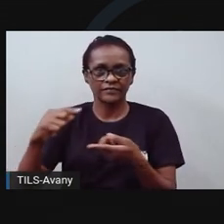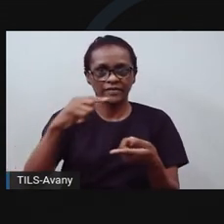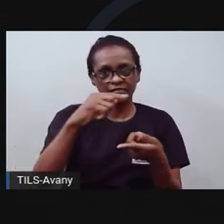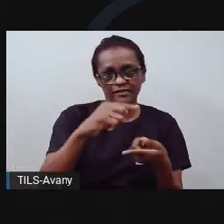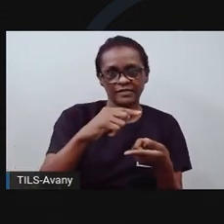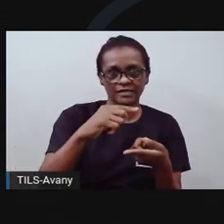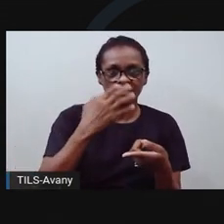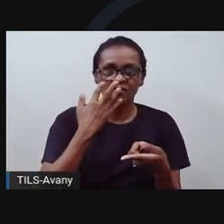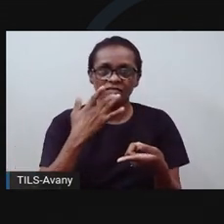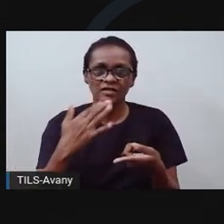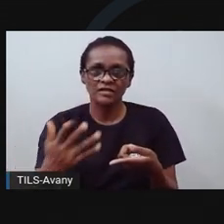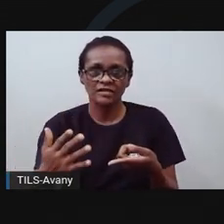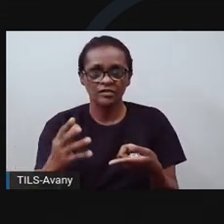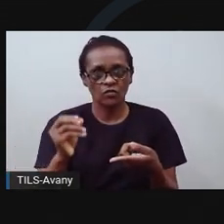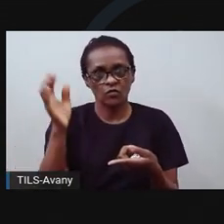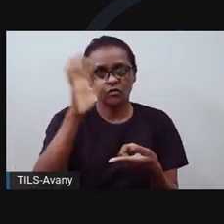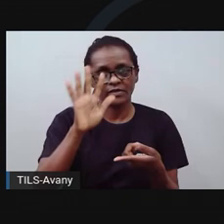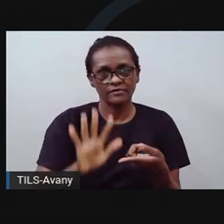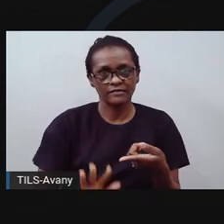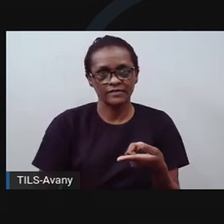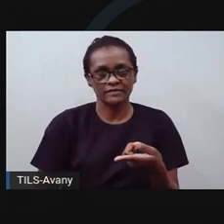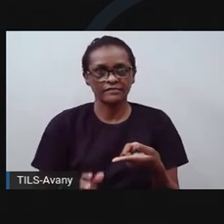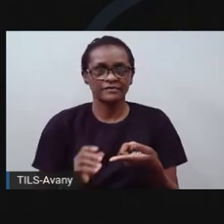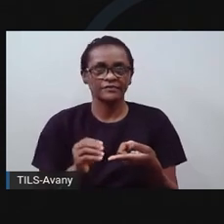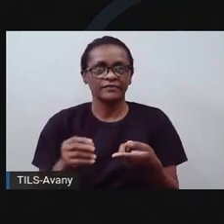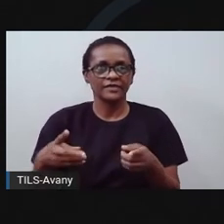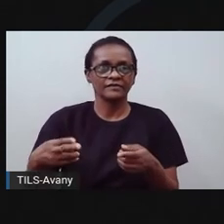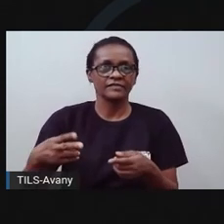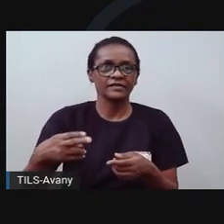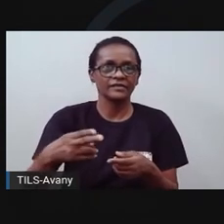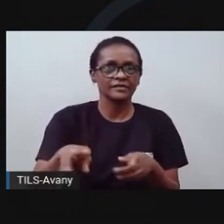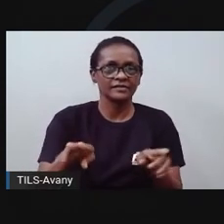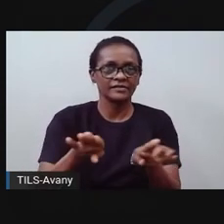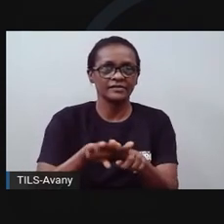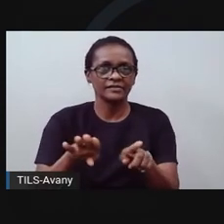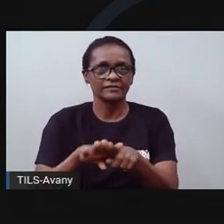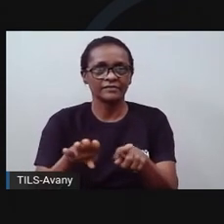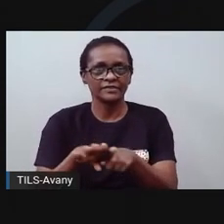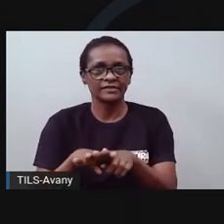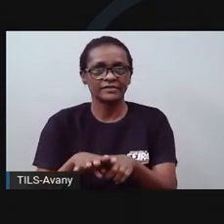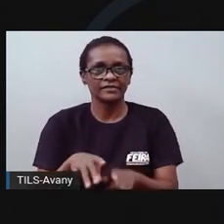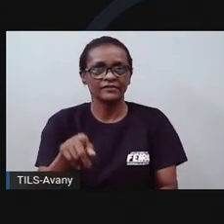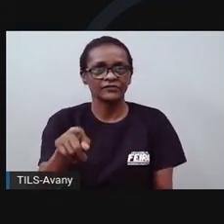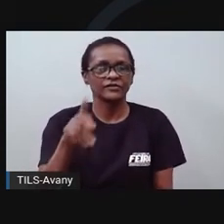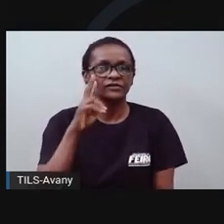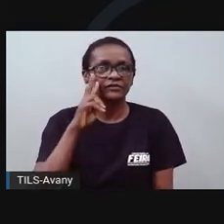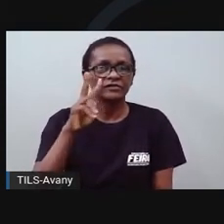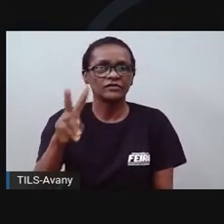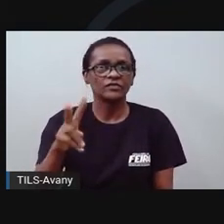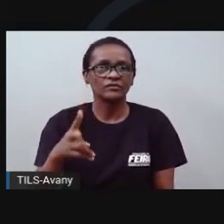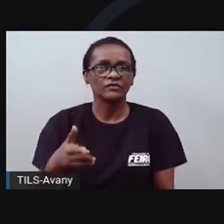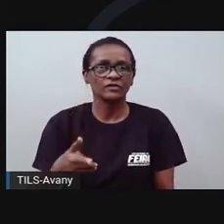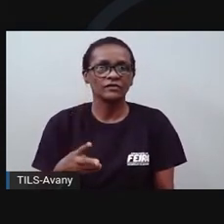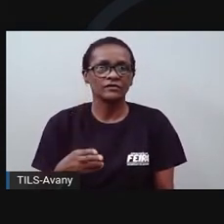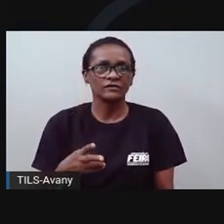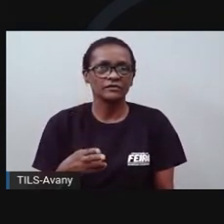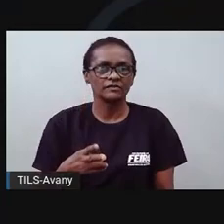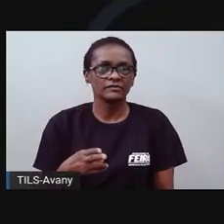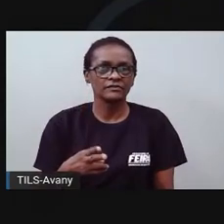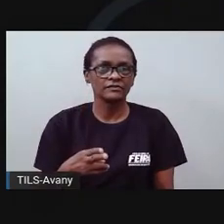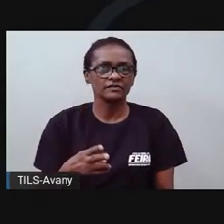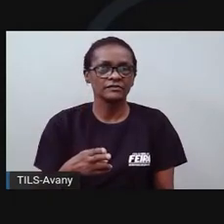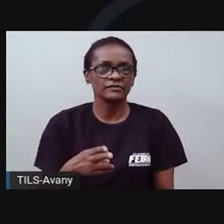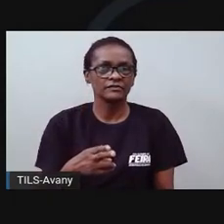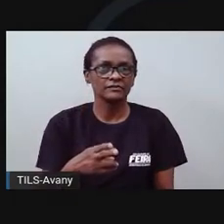colorido ou estampado e tesoura. Para começar, vamos cortar o pano preto no meio e até a metade